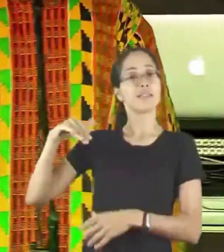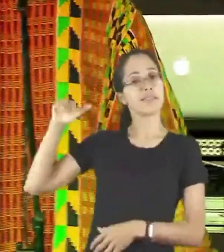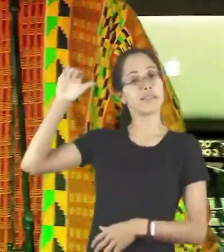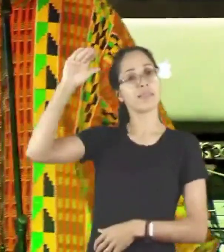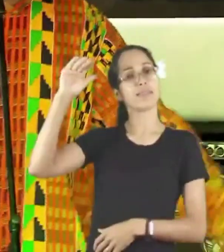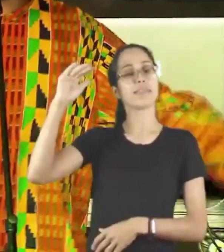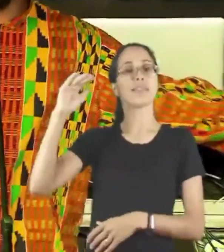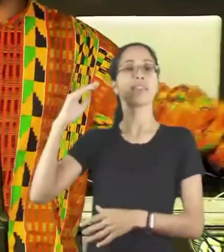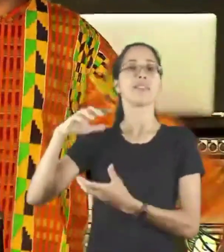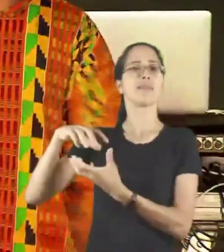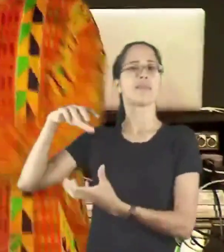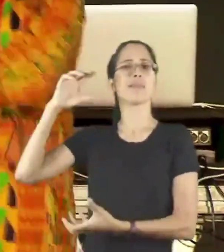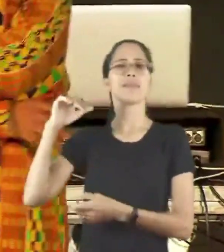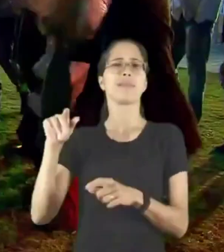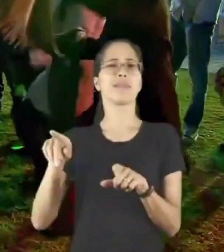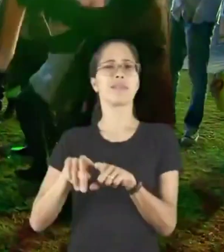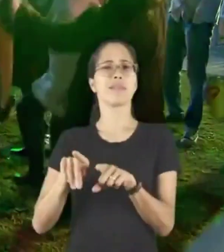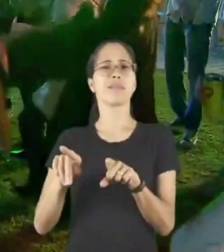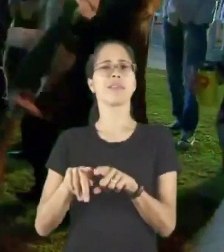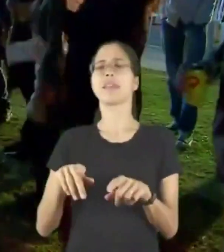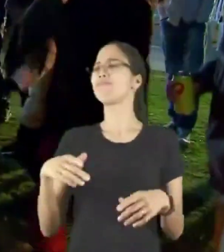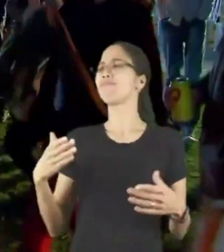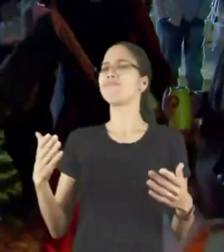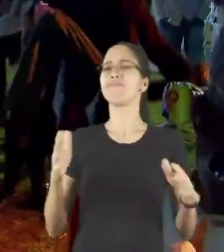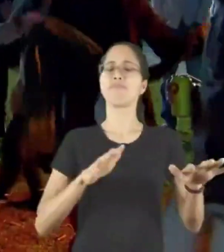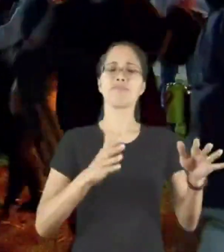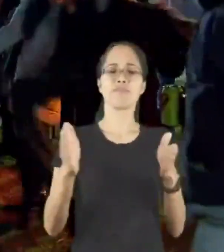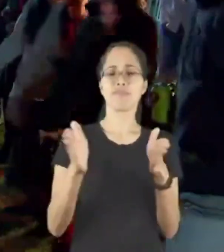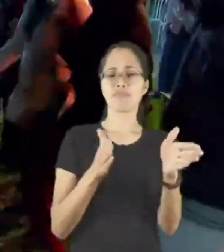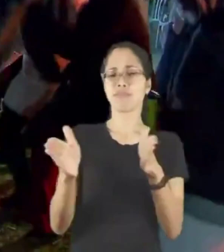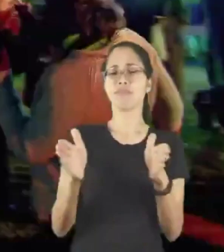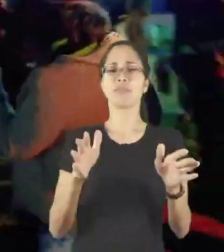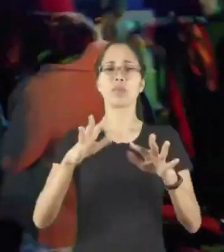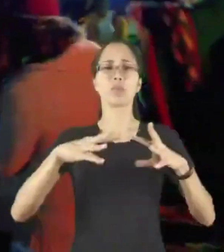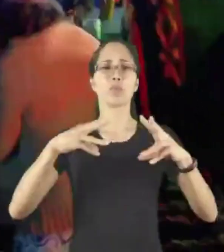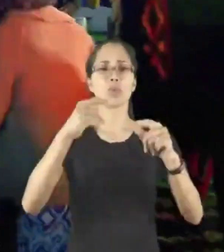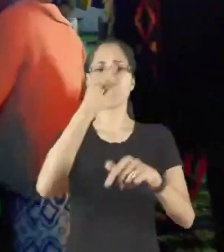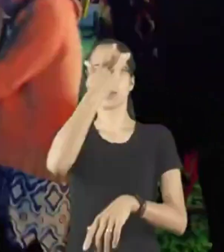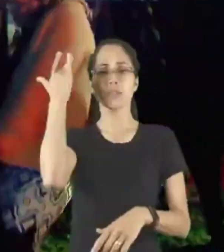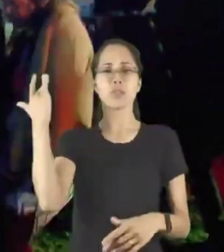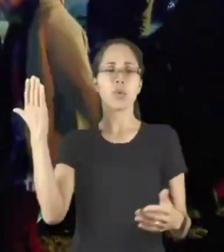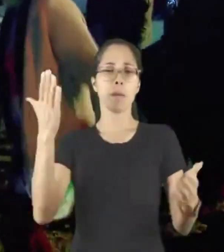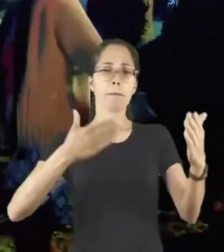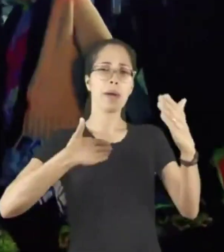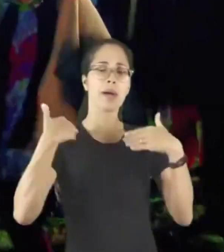e é uma coisa que foi acessível para todos, né? Que todos conseguiram interagir, se divertir.